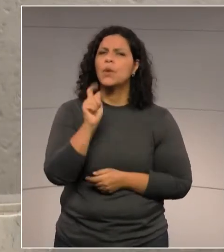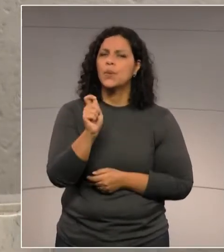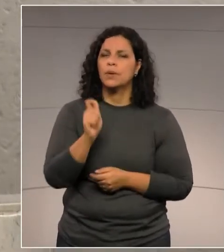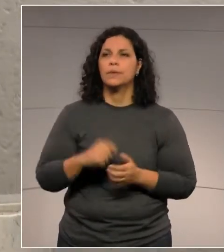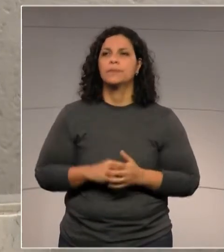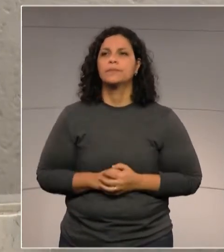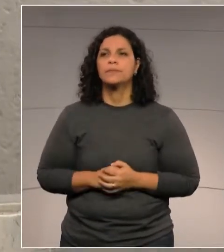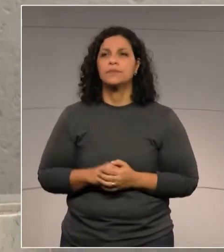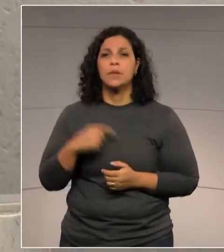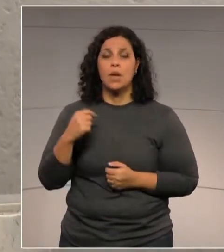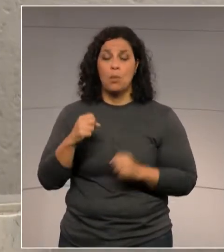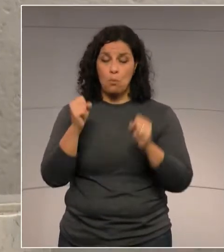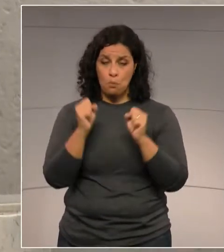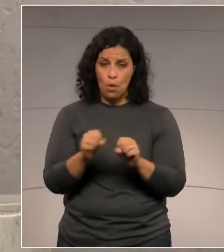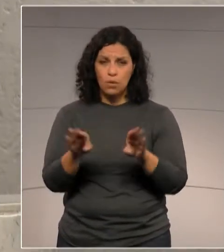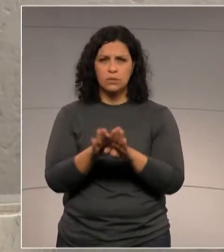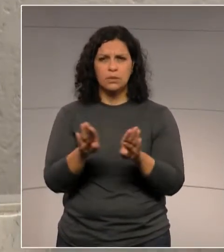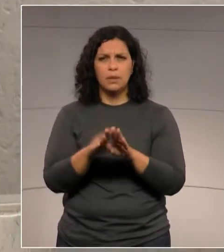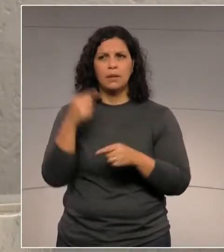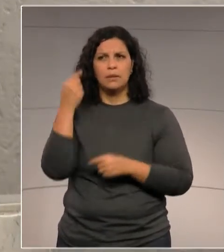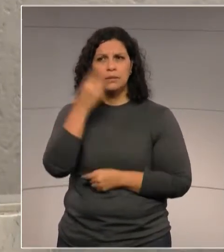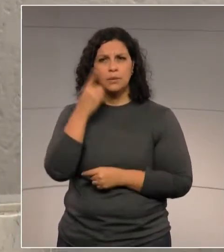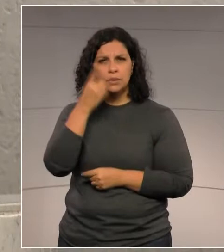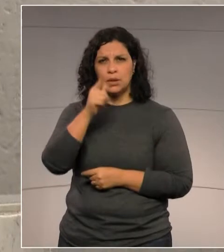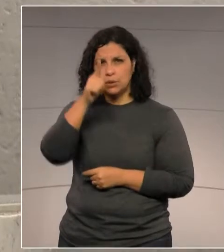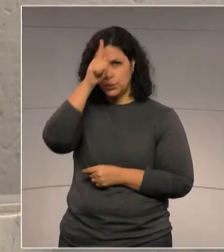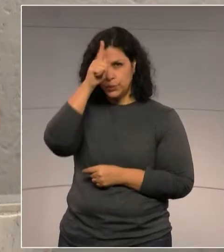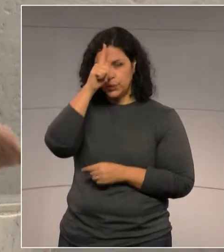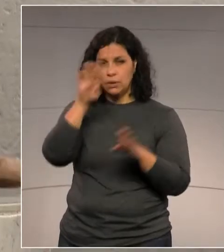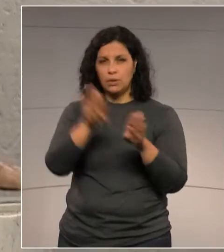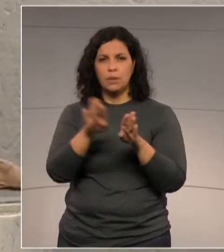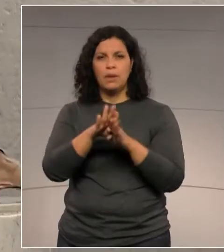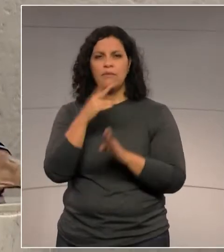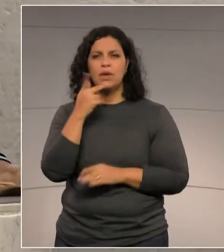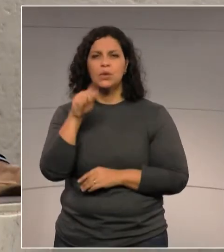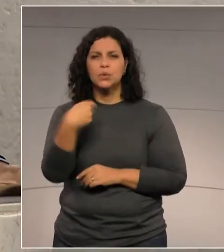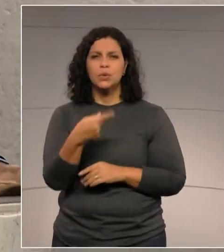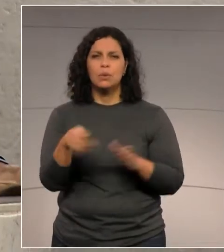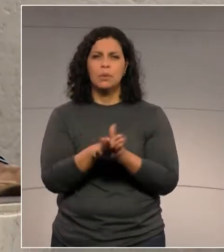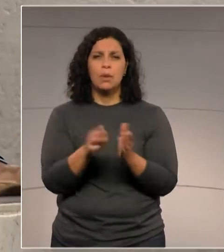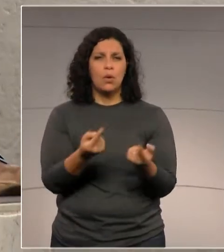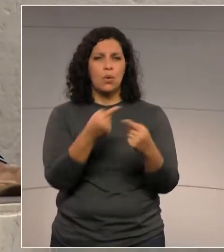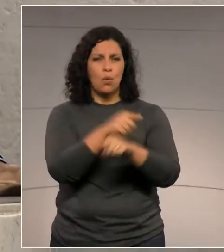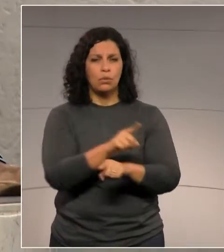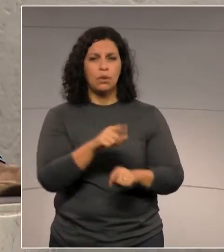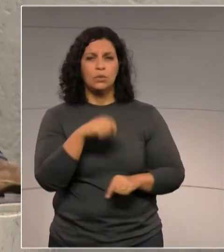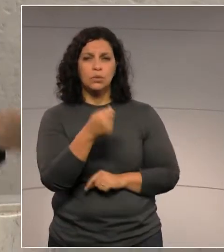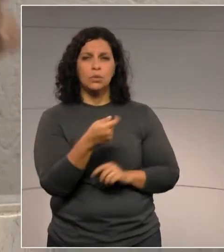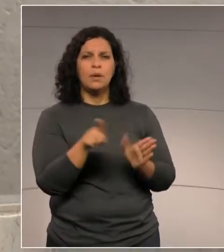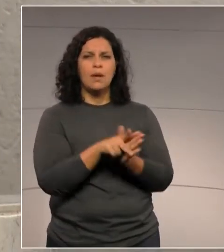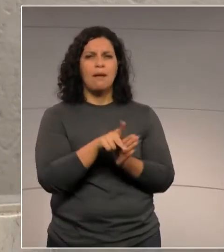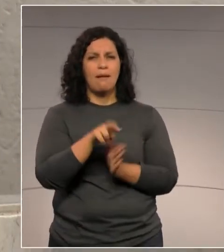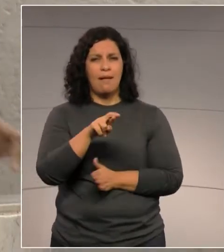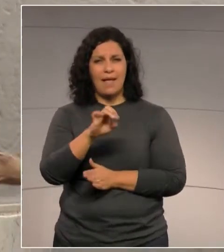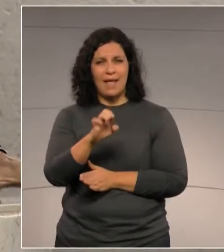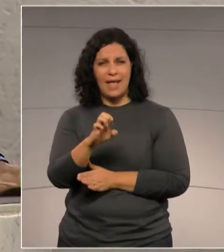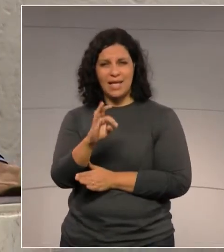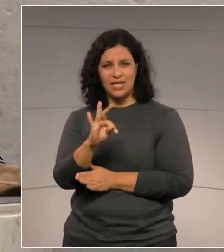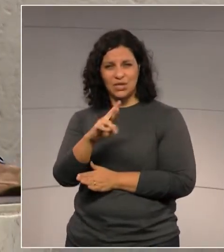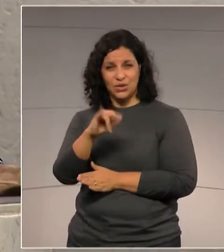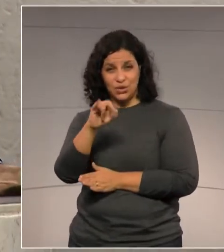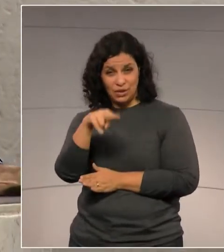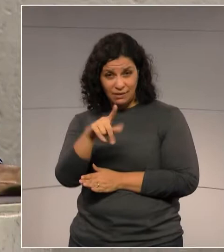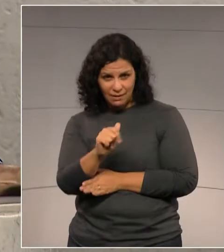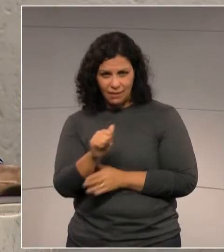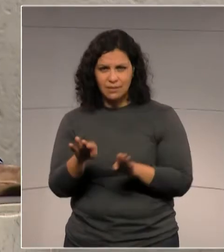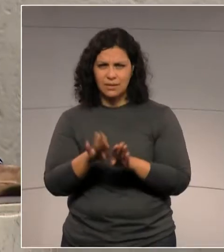vim aqui para poder, deputado Goura, com o devido respeito, contraditar a sua fala em relação à questão da restinga. Mas, antes, me permita,